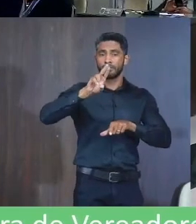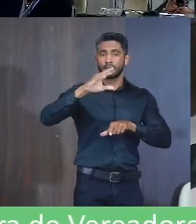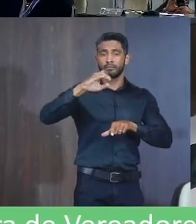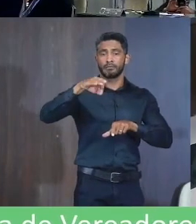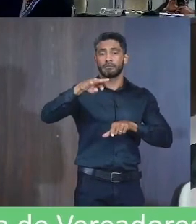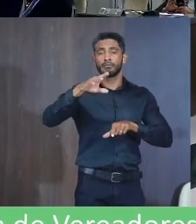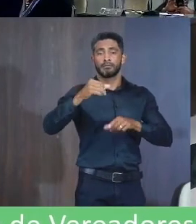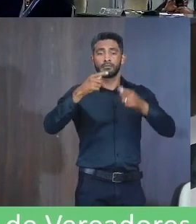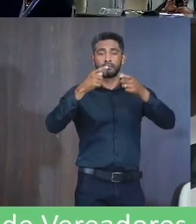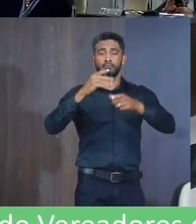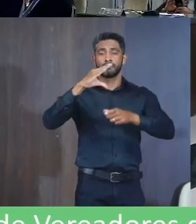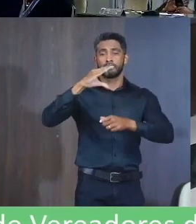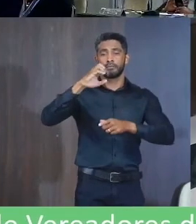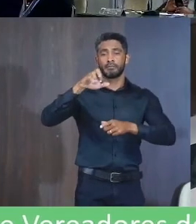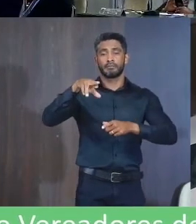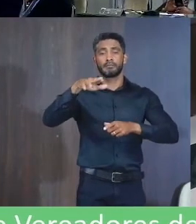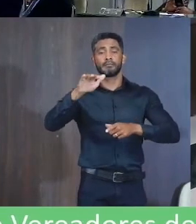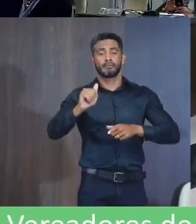cidade de Anaúba